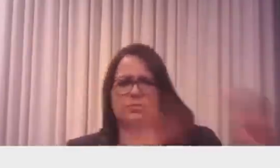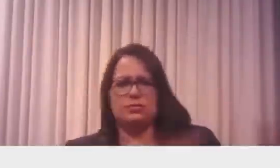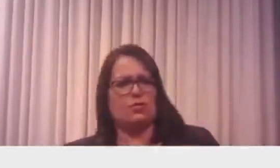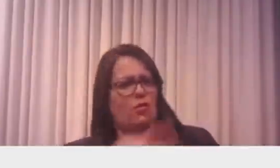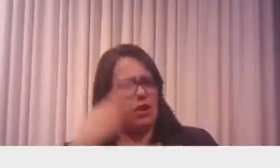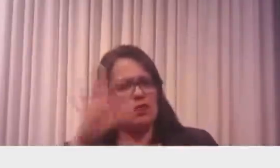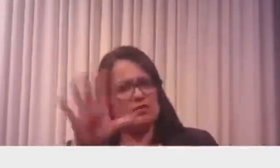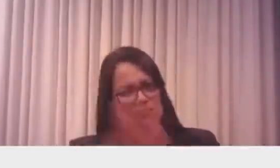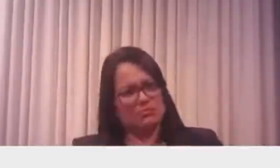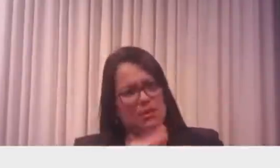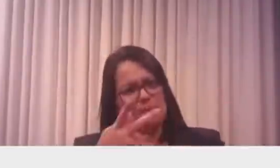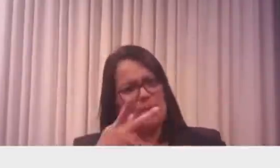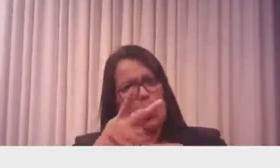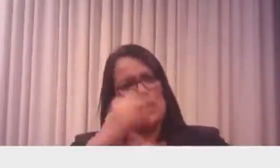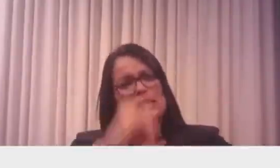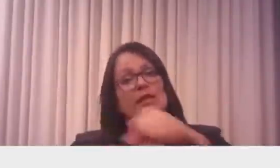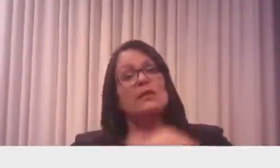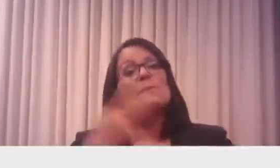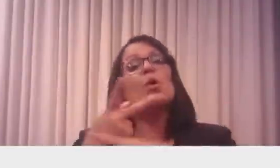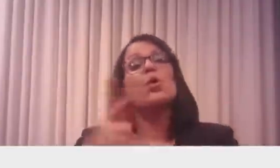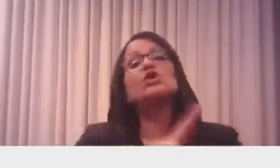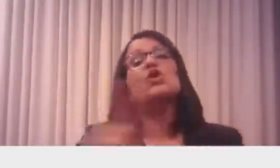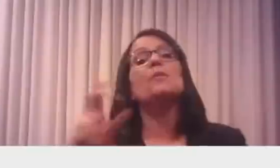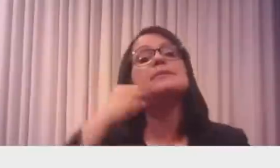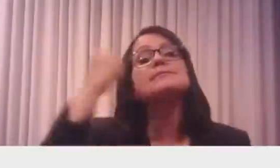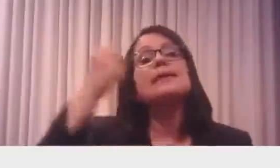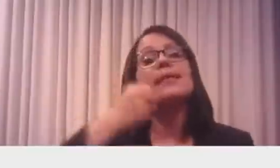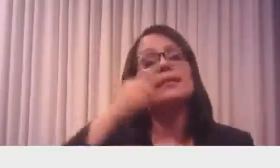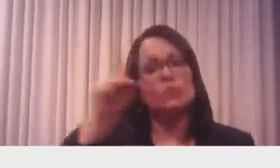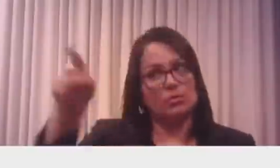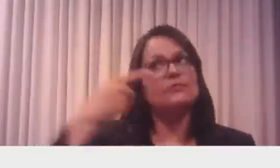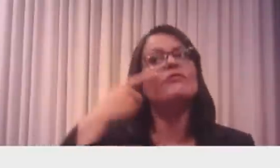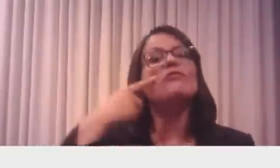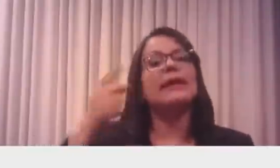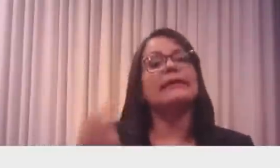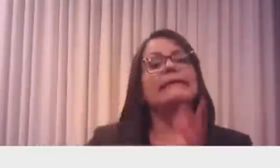procurar na internet aí. Veja o nome do senador. Teve um senador